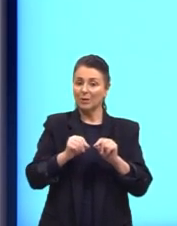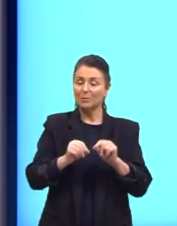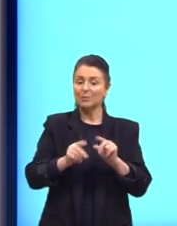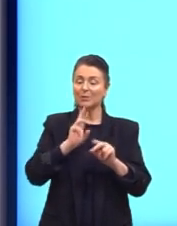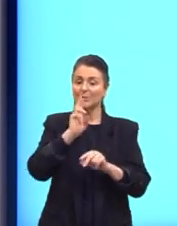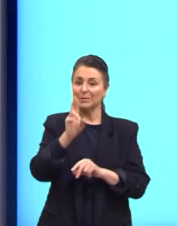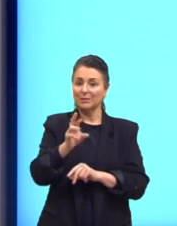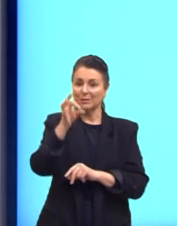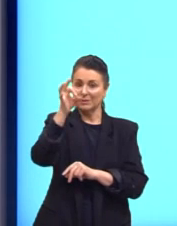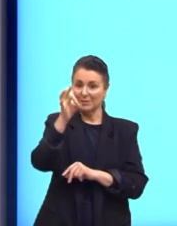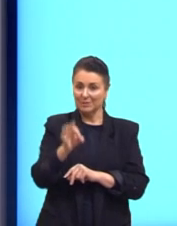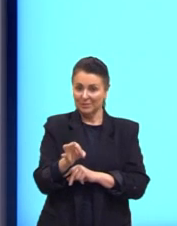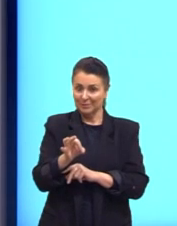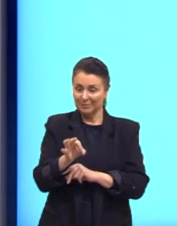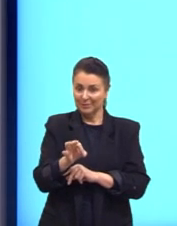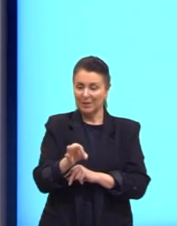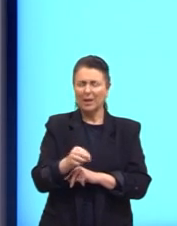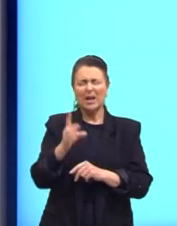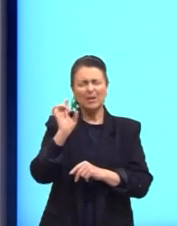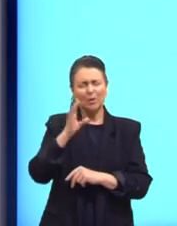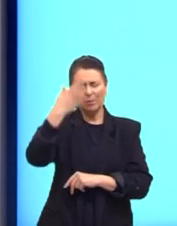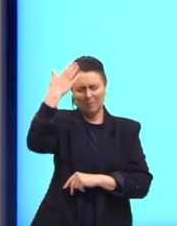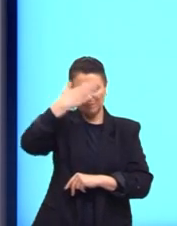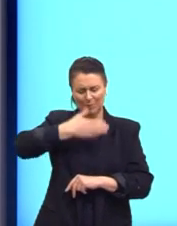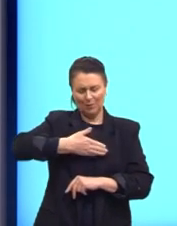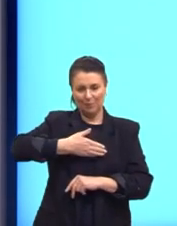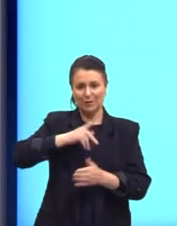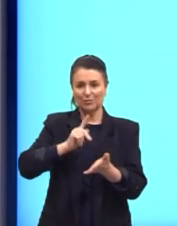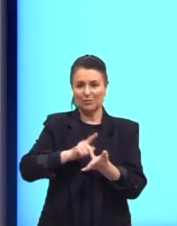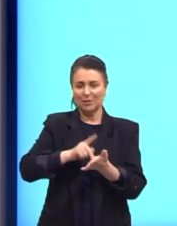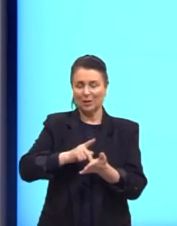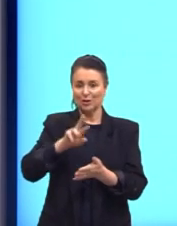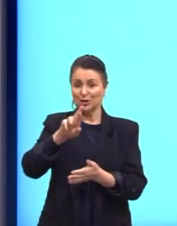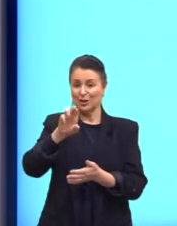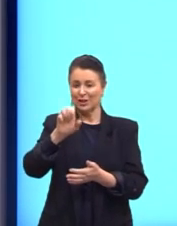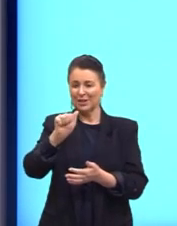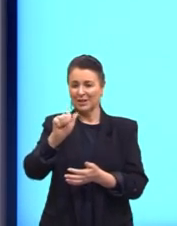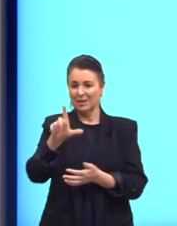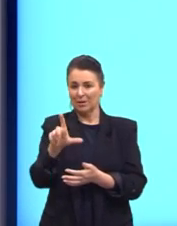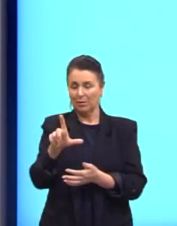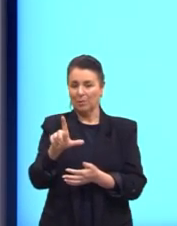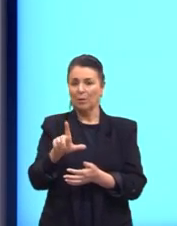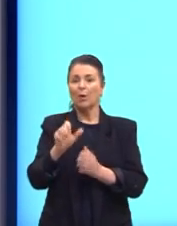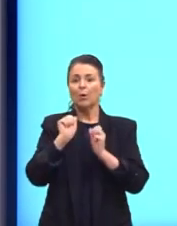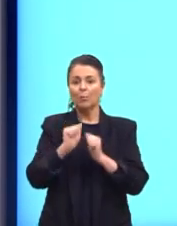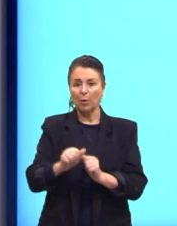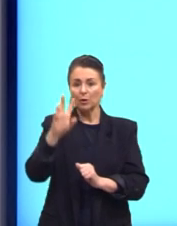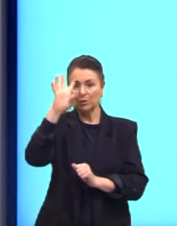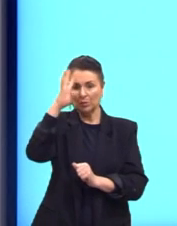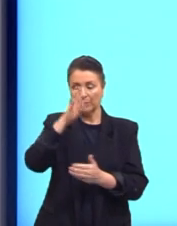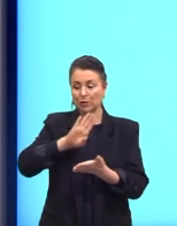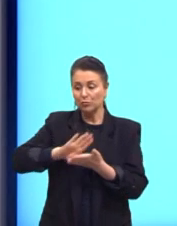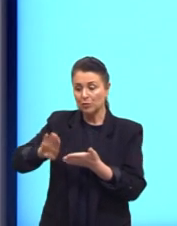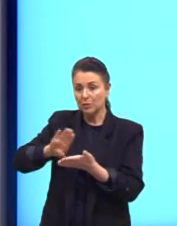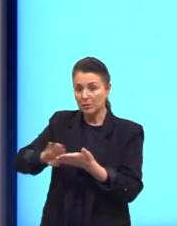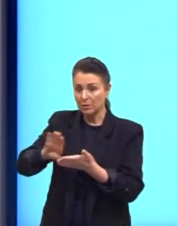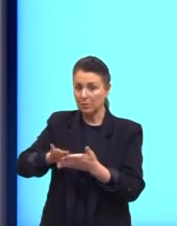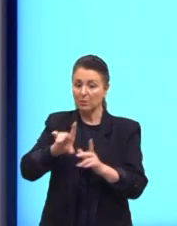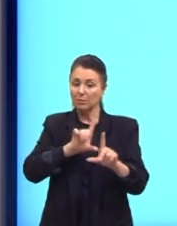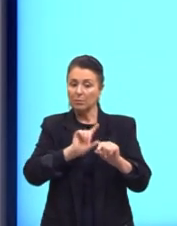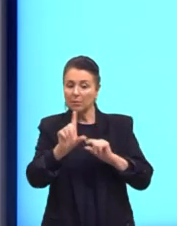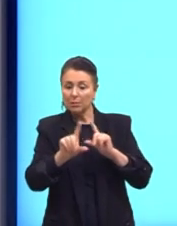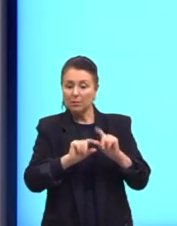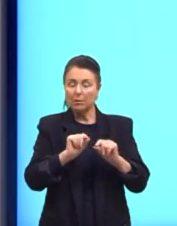correta. Seria só uma prova real. A gente viu que dá para resolver eliminando as alternativas, mas